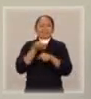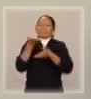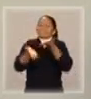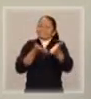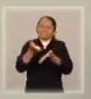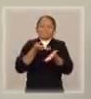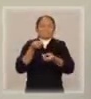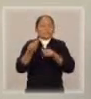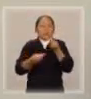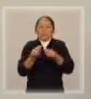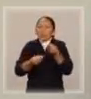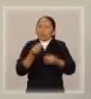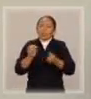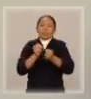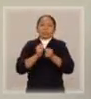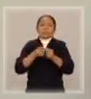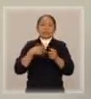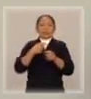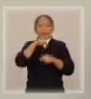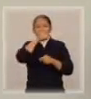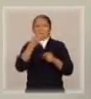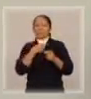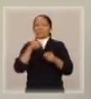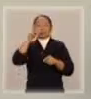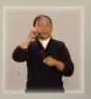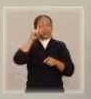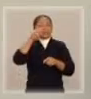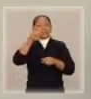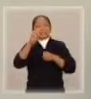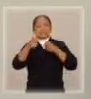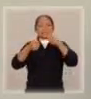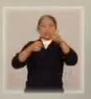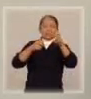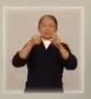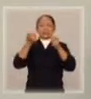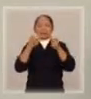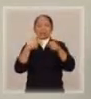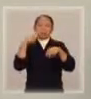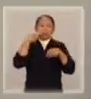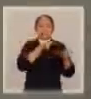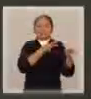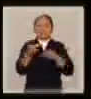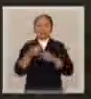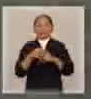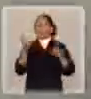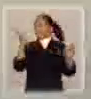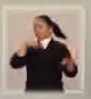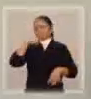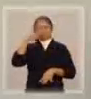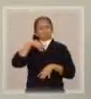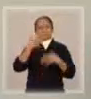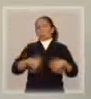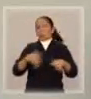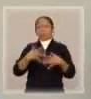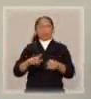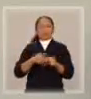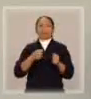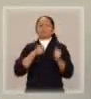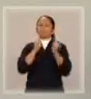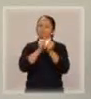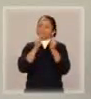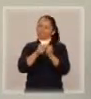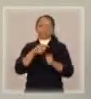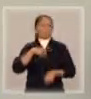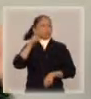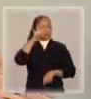ela gostaria que eu viesse a menina de 15 em 15 dias, ou uma vez por mês. E eu não abri mão. Mesmo com o passar dos